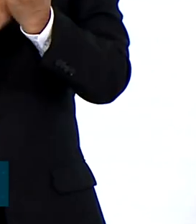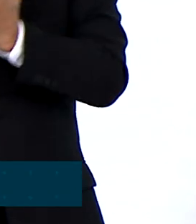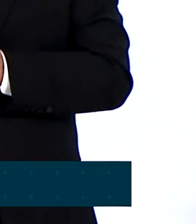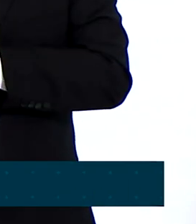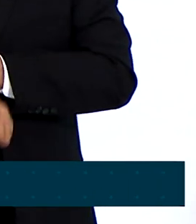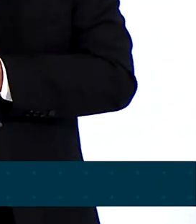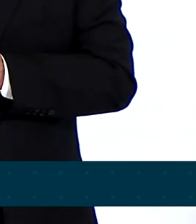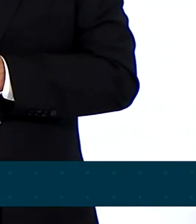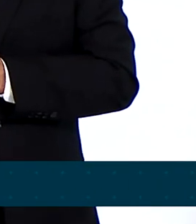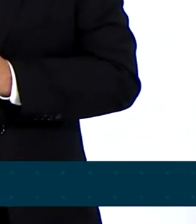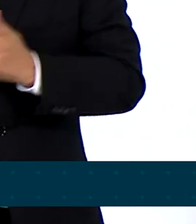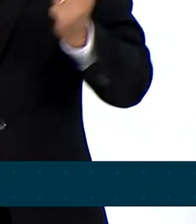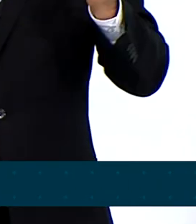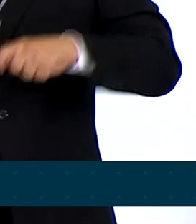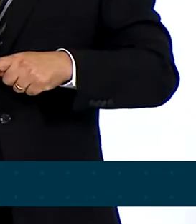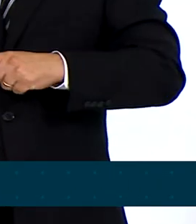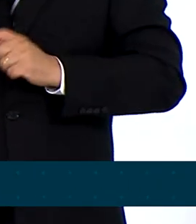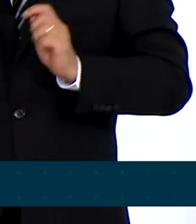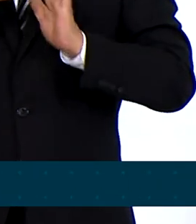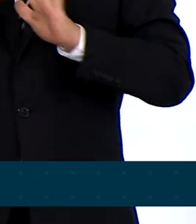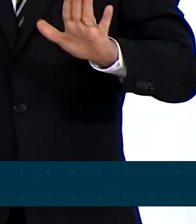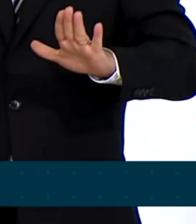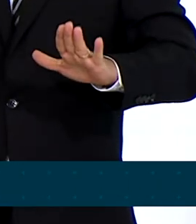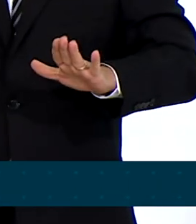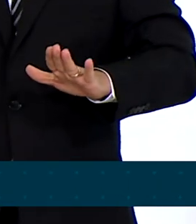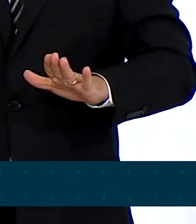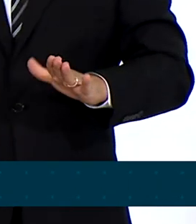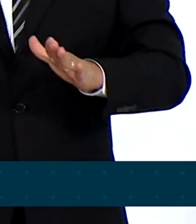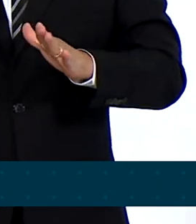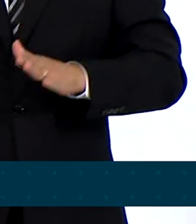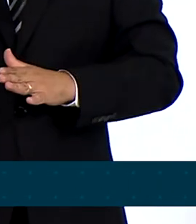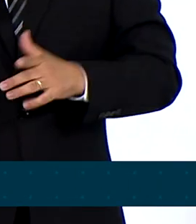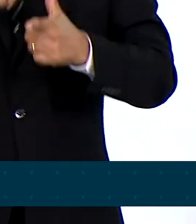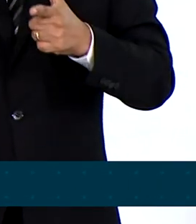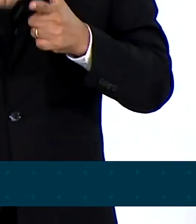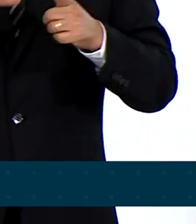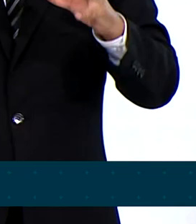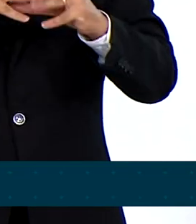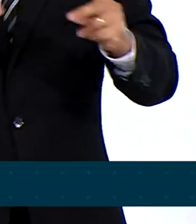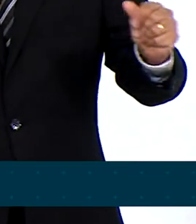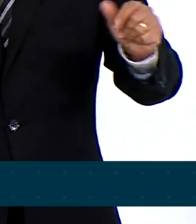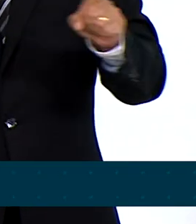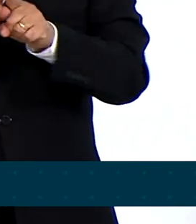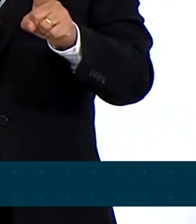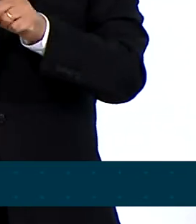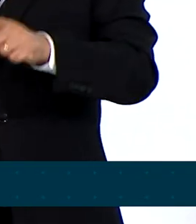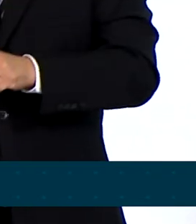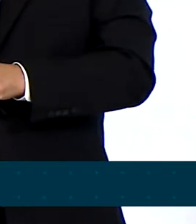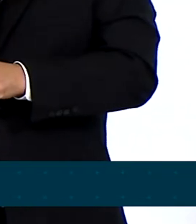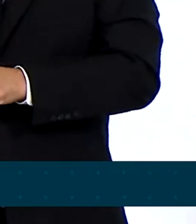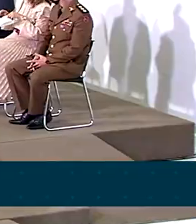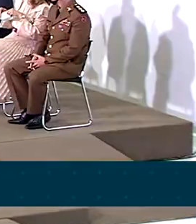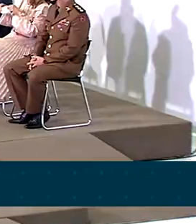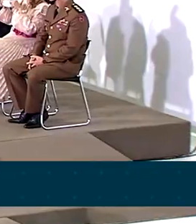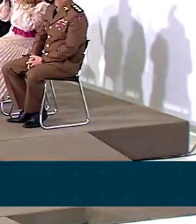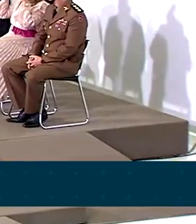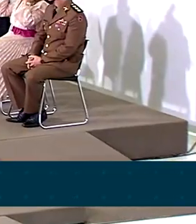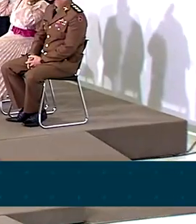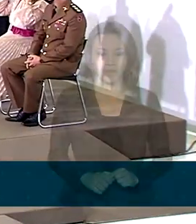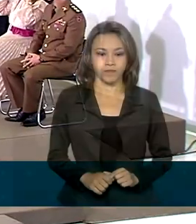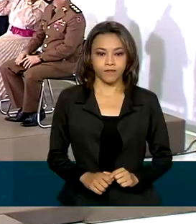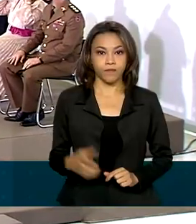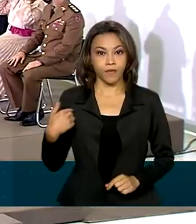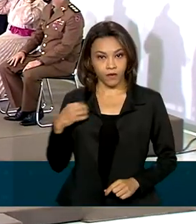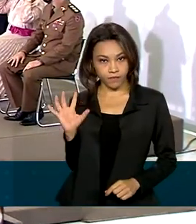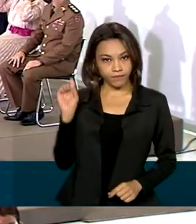mais graves, isso vai resolver o problema daquela pessoa e vai tornar mais sustentável o nosso sistema. Eu